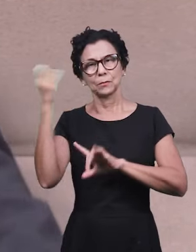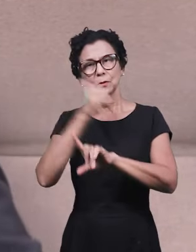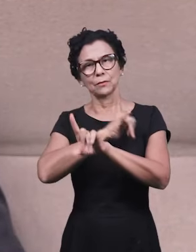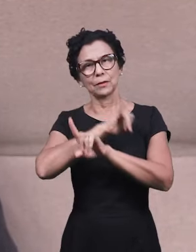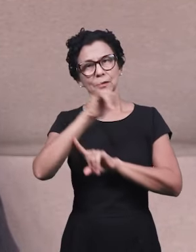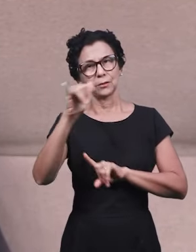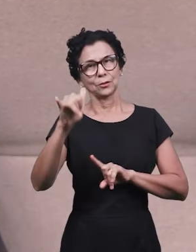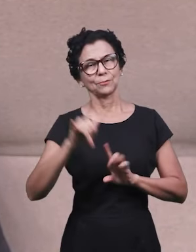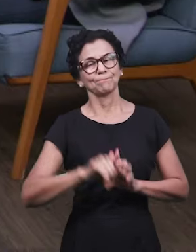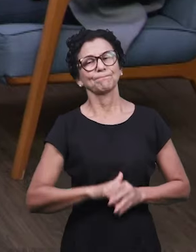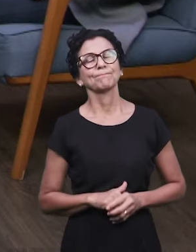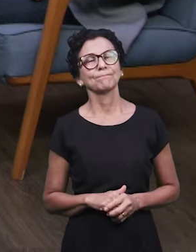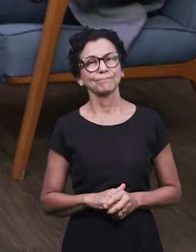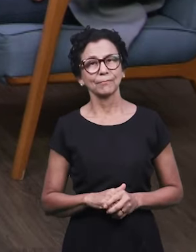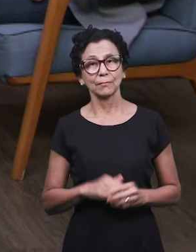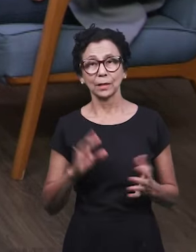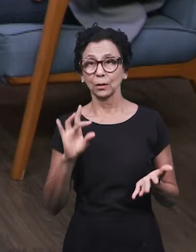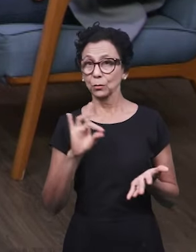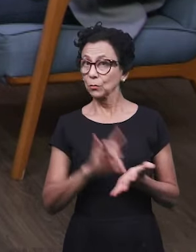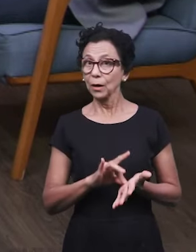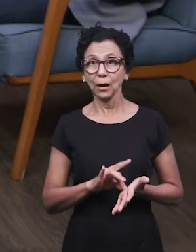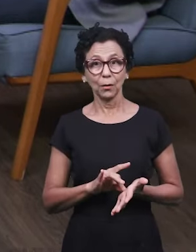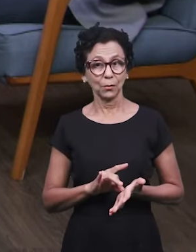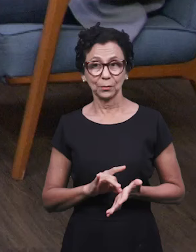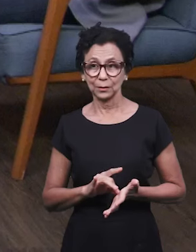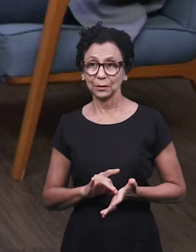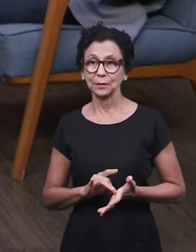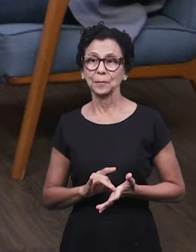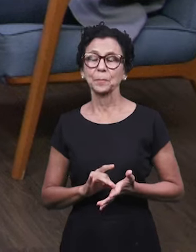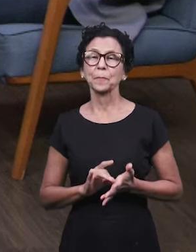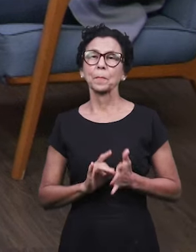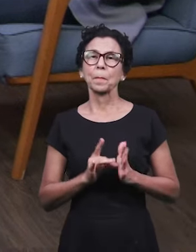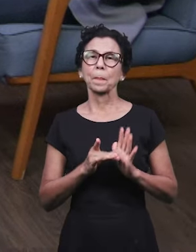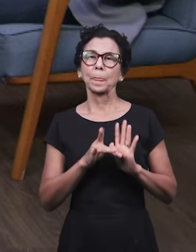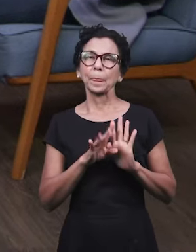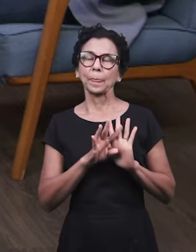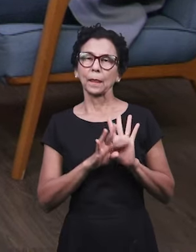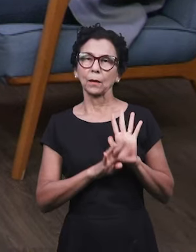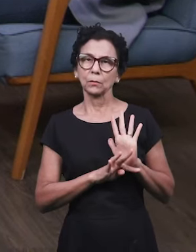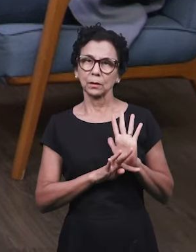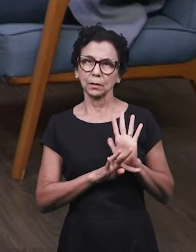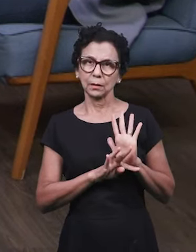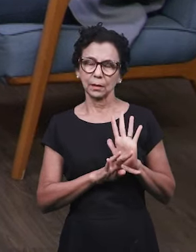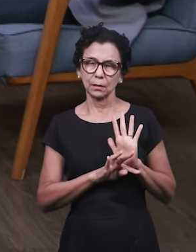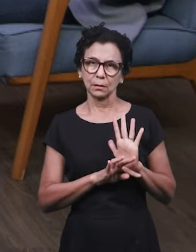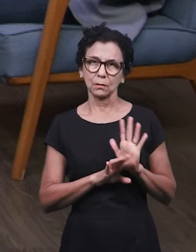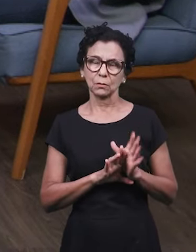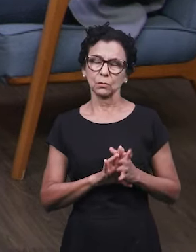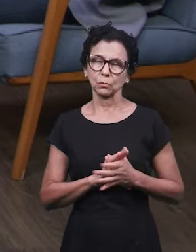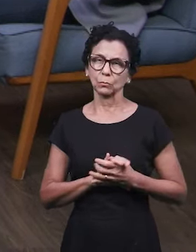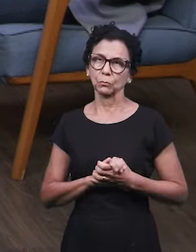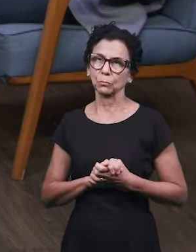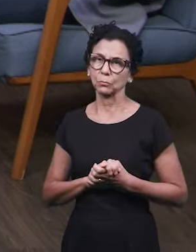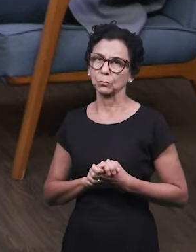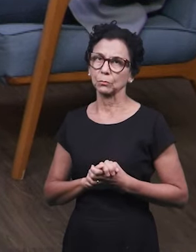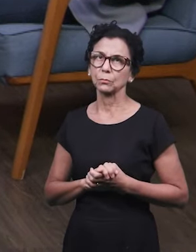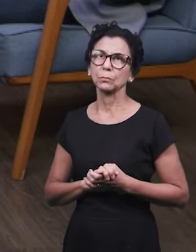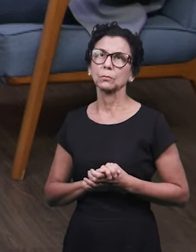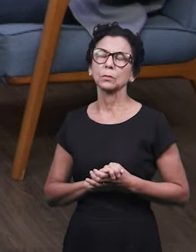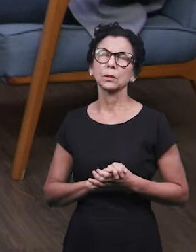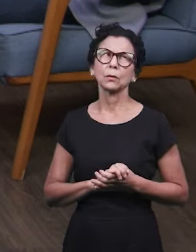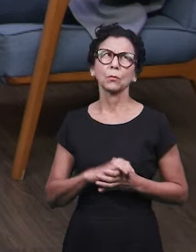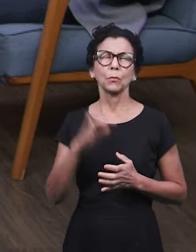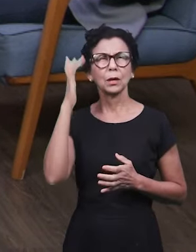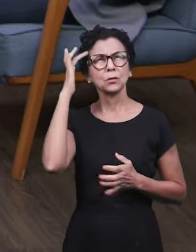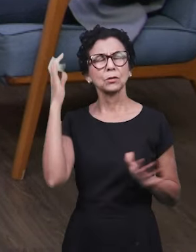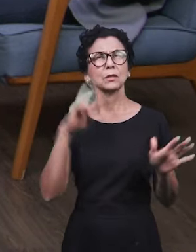ela vive. Muito bem. É por isso que tem um texto, logo depois aqui, de um, que eu acho que nós